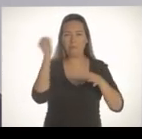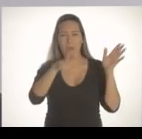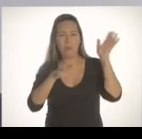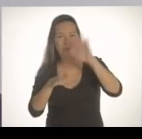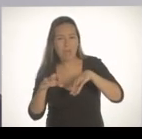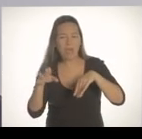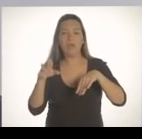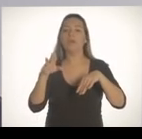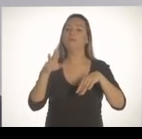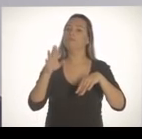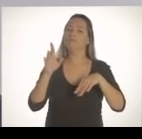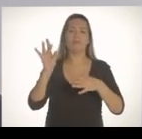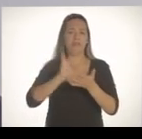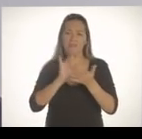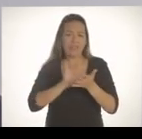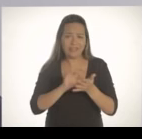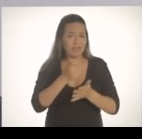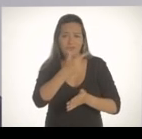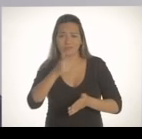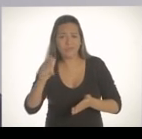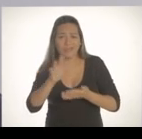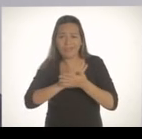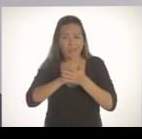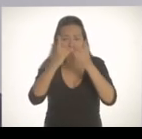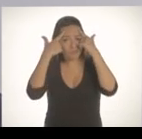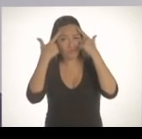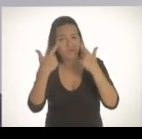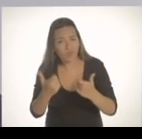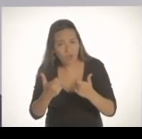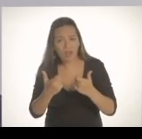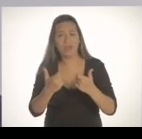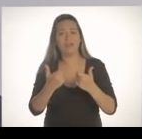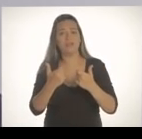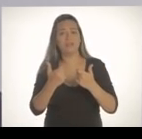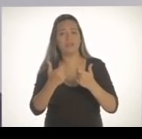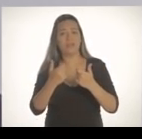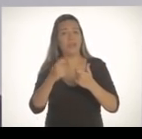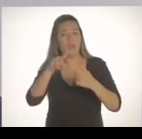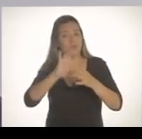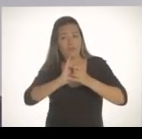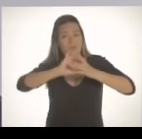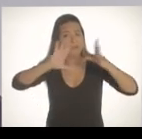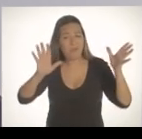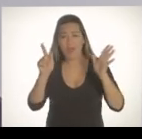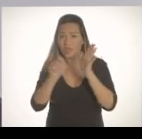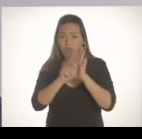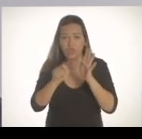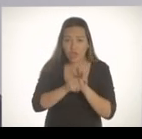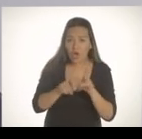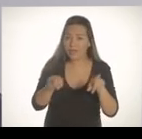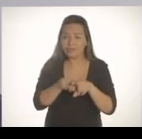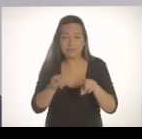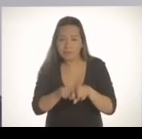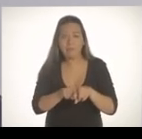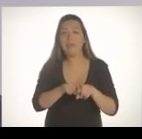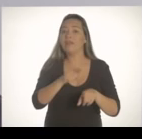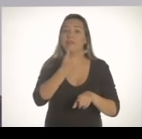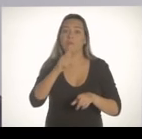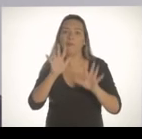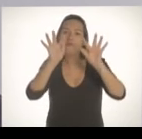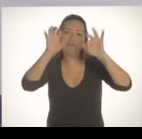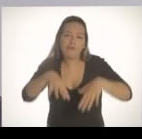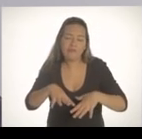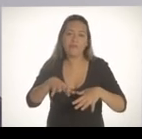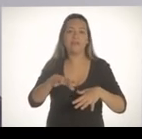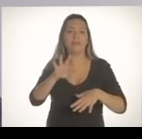não defendo nenhum ato violento, nem dos movimentos sociais, nem mesmo do Estado. Também não vou liberar as drogas e não vou acabar